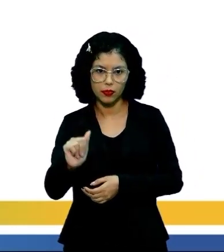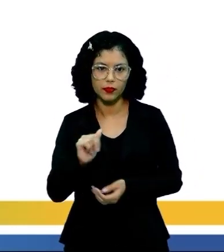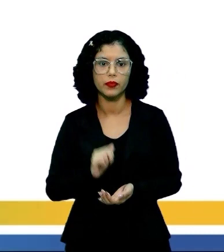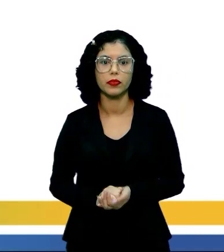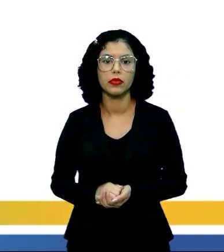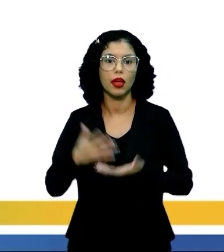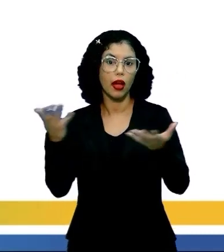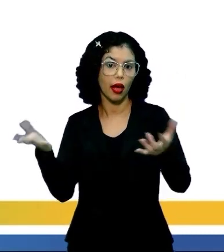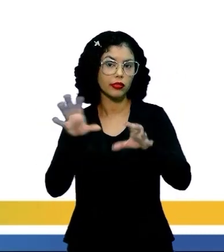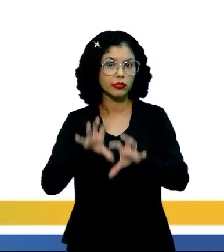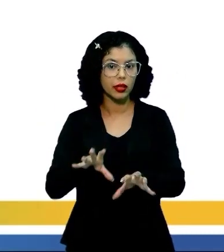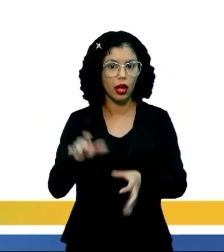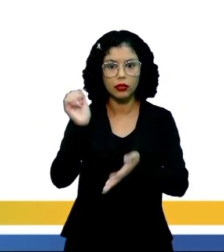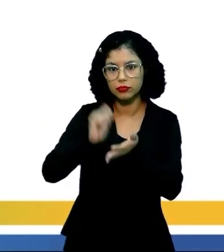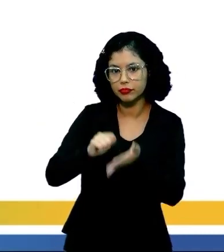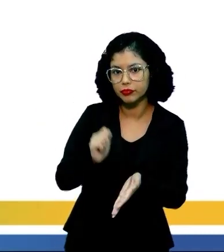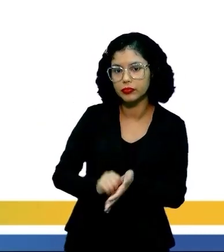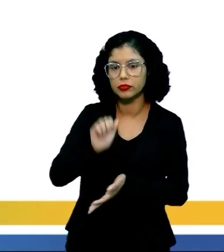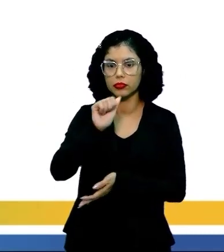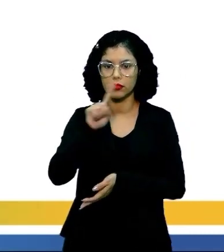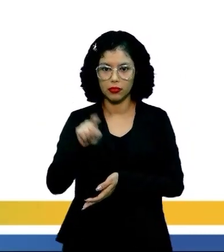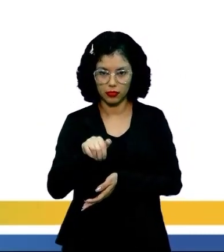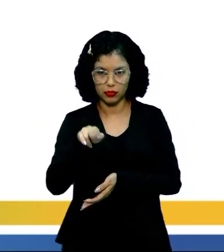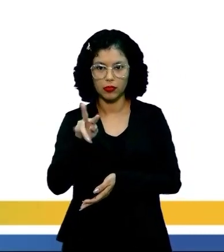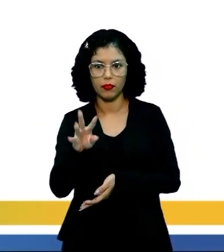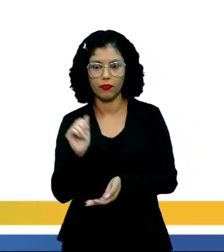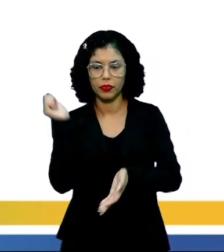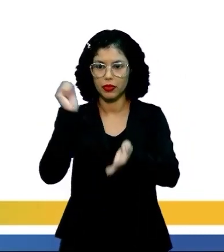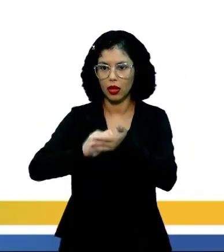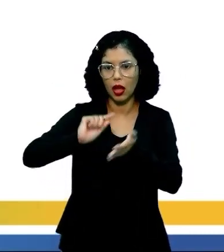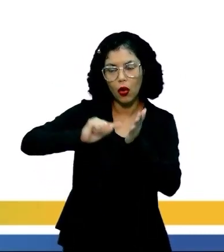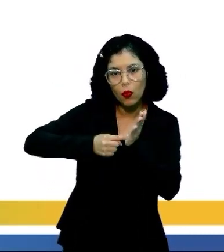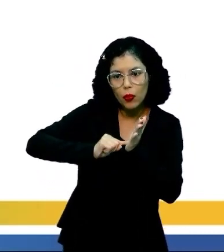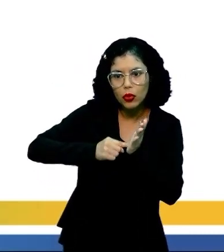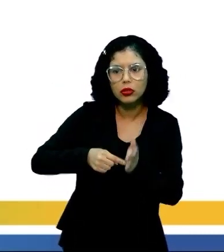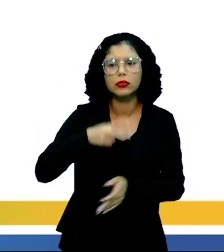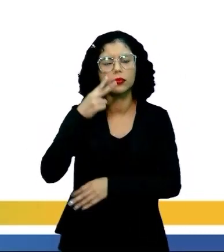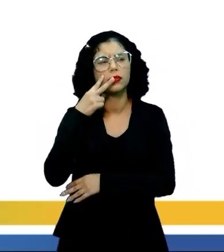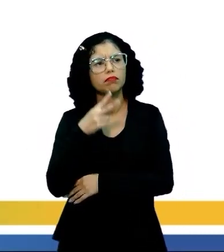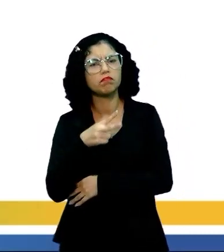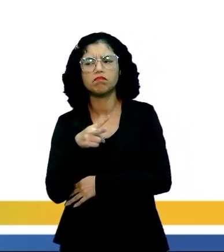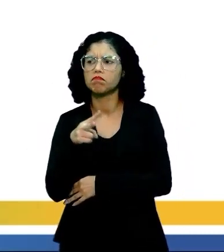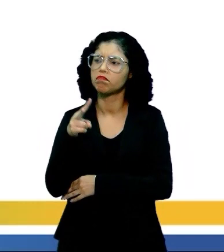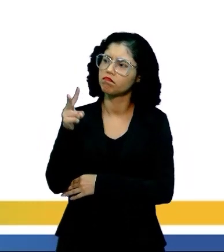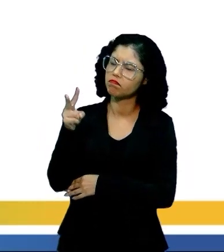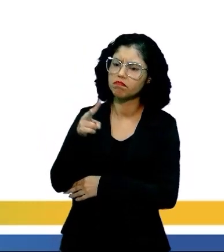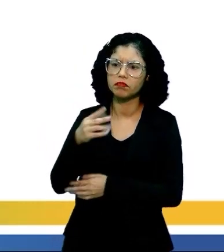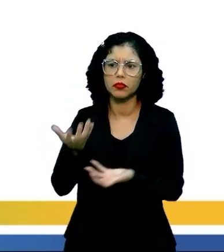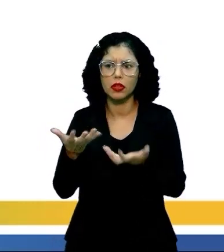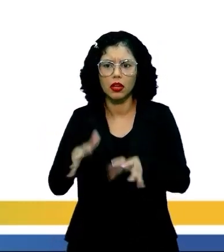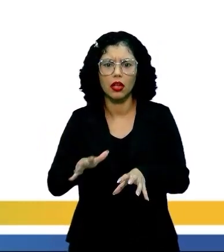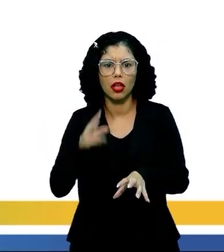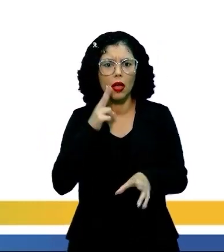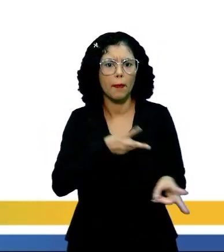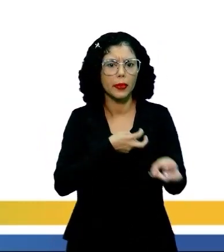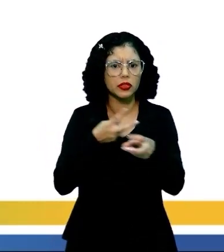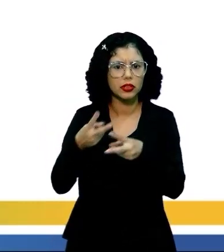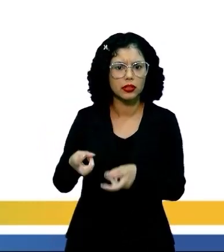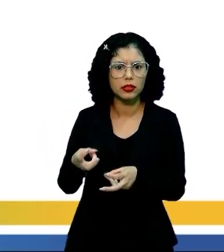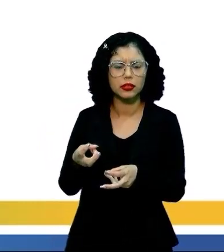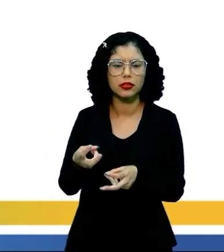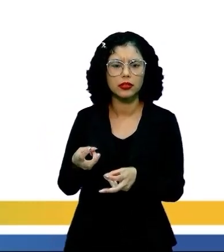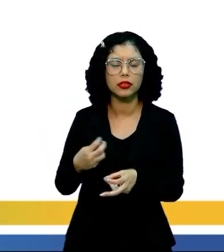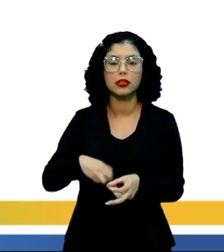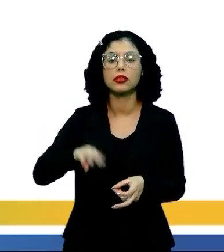Certa vez, o escrevente Azevedo, ao assinar o ponto, distraído, sem reparar